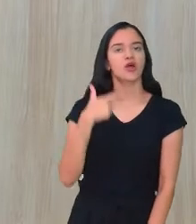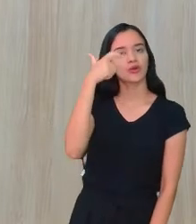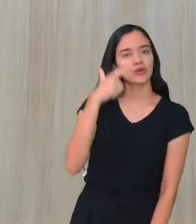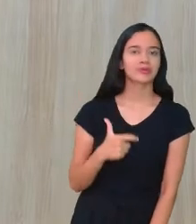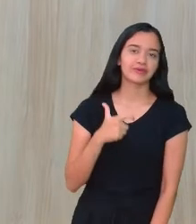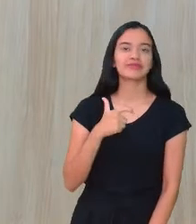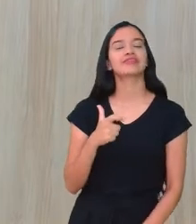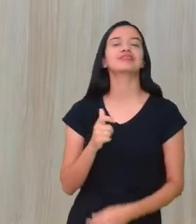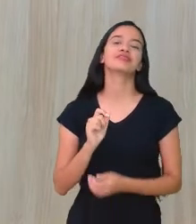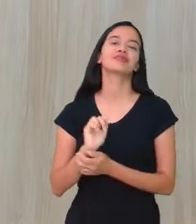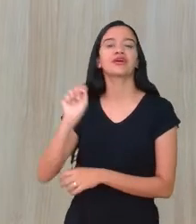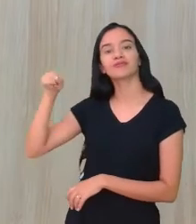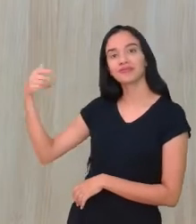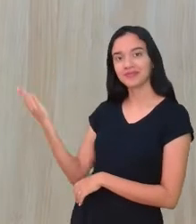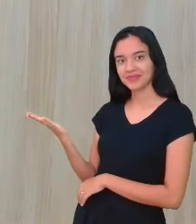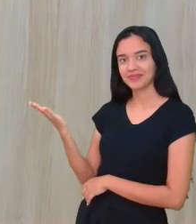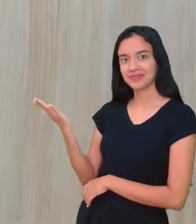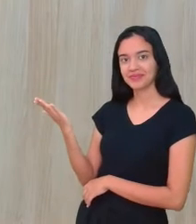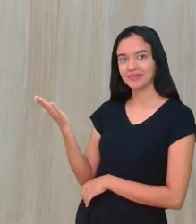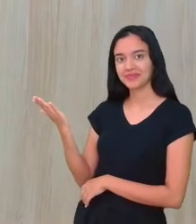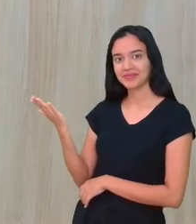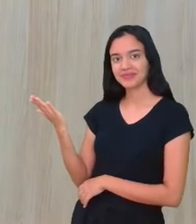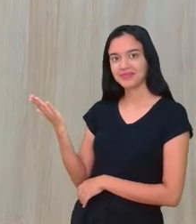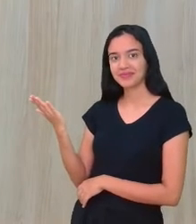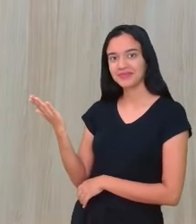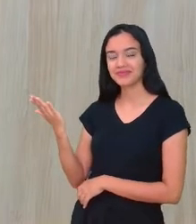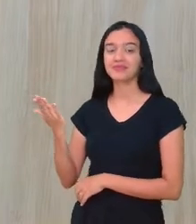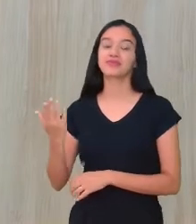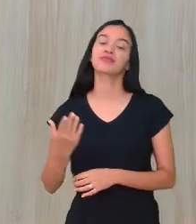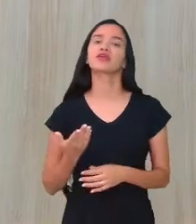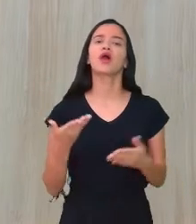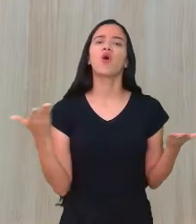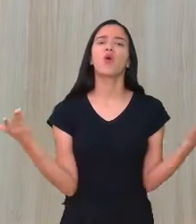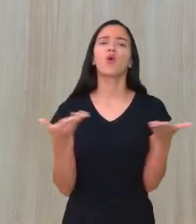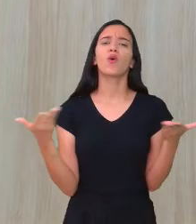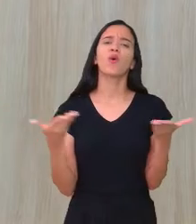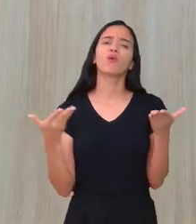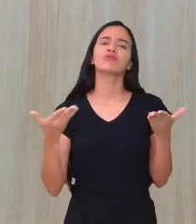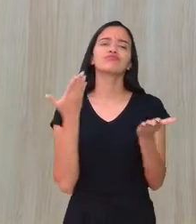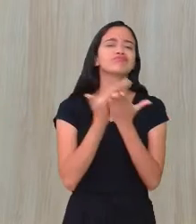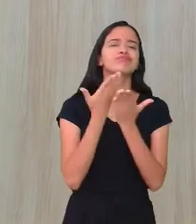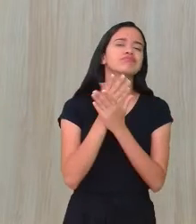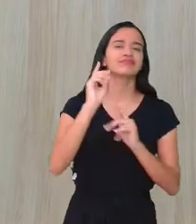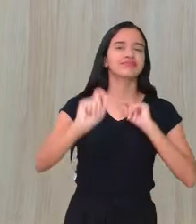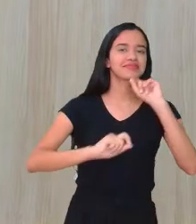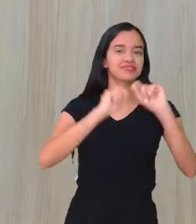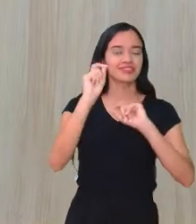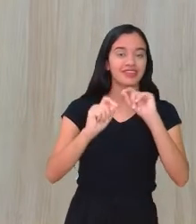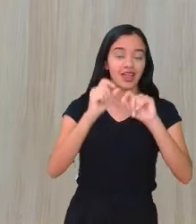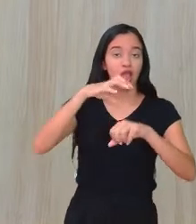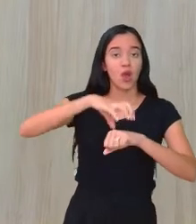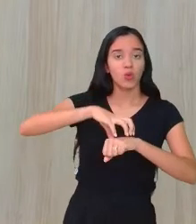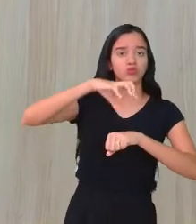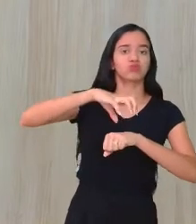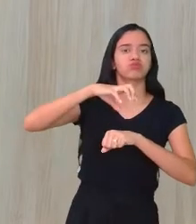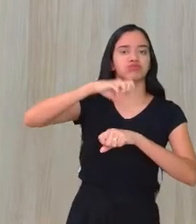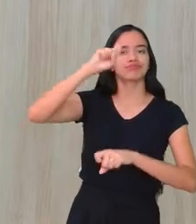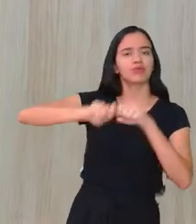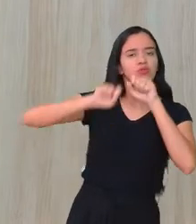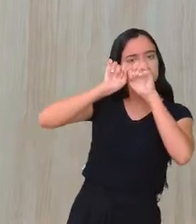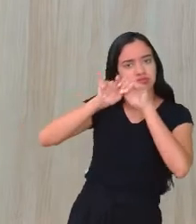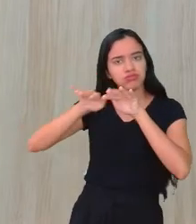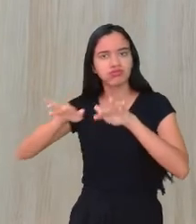professora Cláudia Andrade Albuquerque, este é o meu sinal e vamos hoje trabalhar um pouquinho sobre as infecções sexualmente